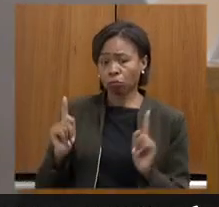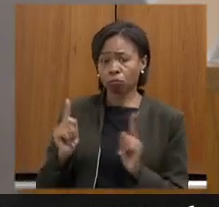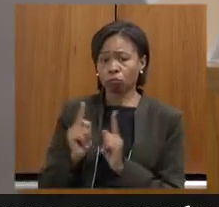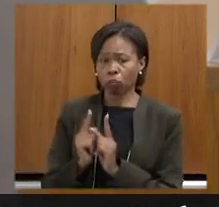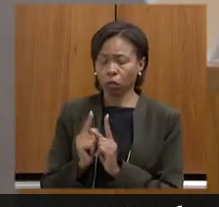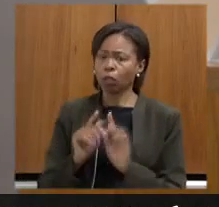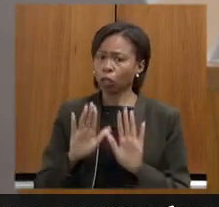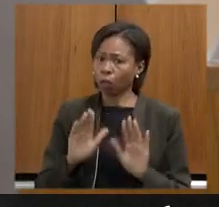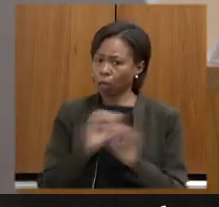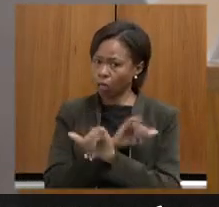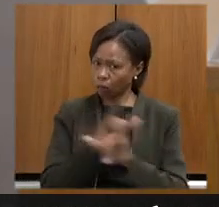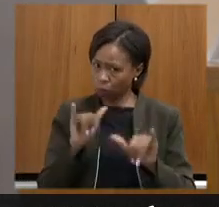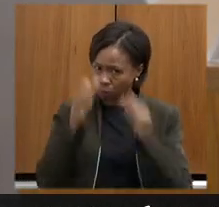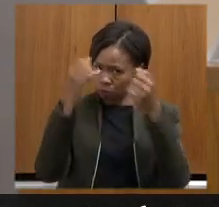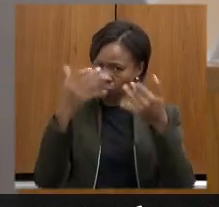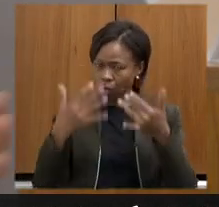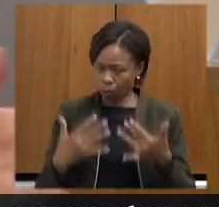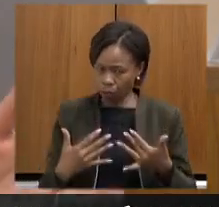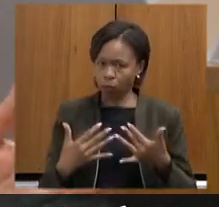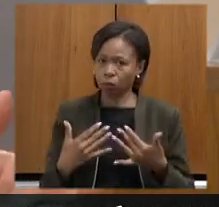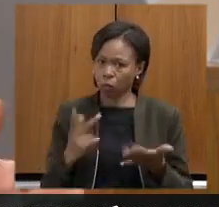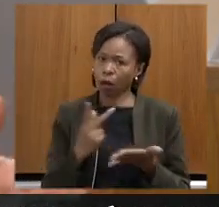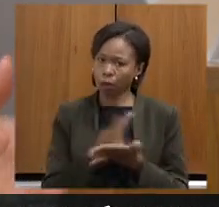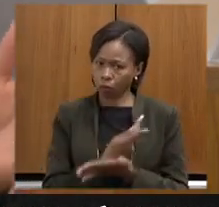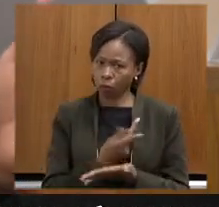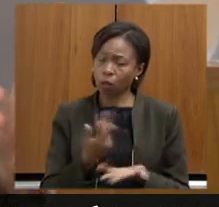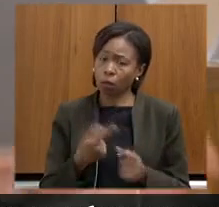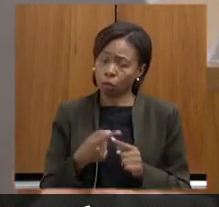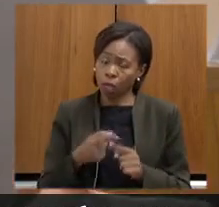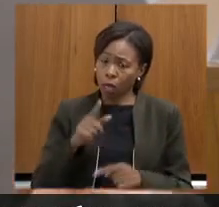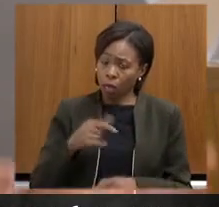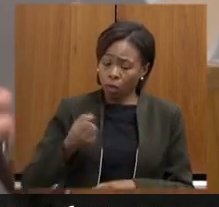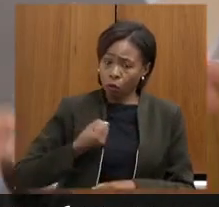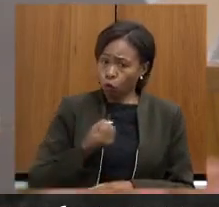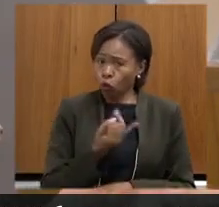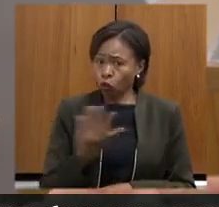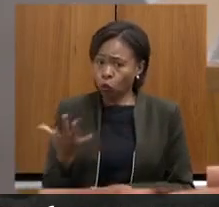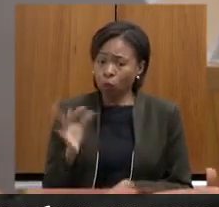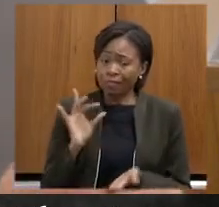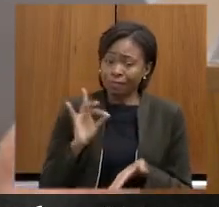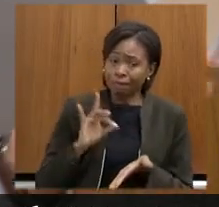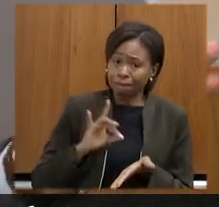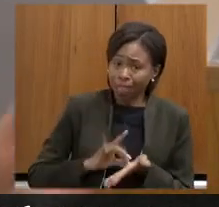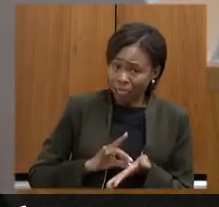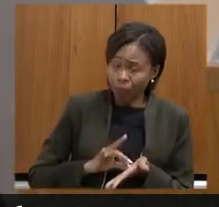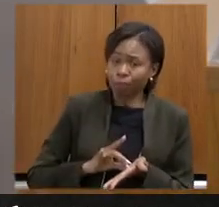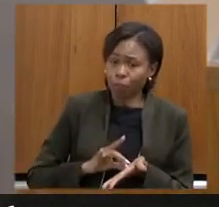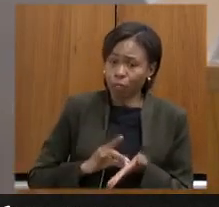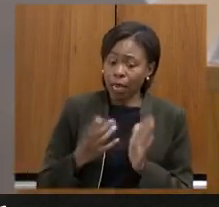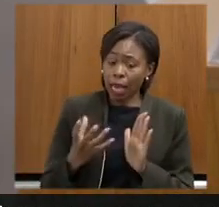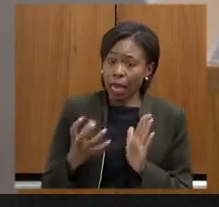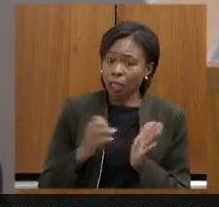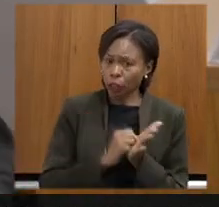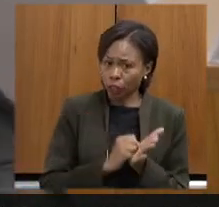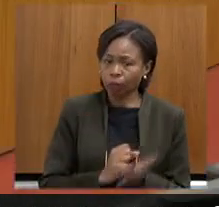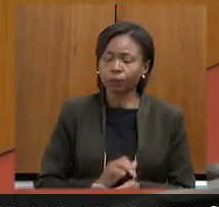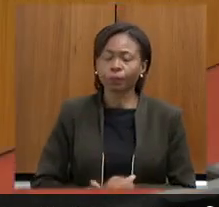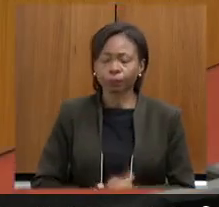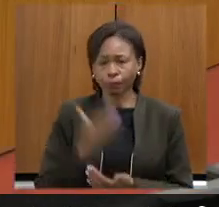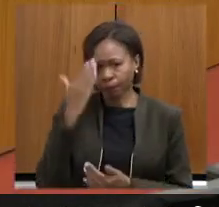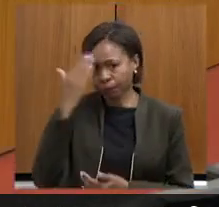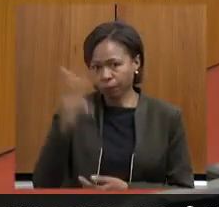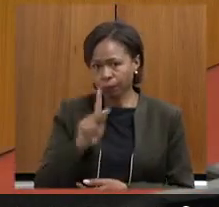isso bem claro os acontecimentos e são números e são fatos registrados obrigado senhor presidente